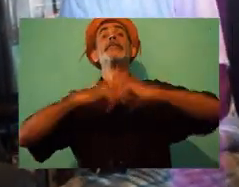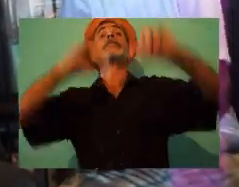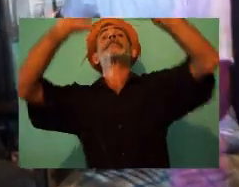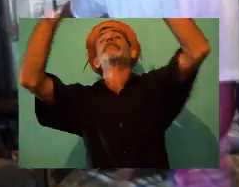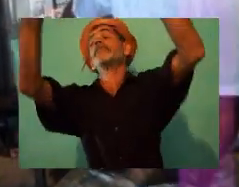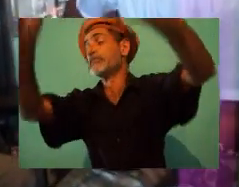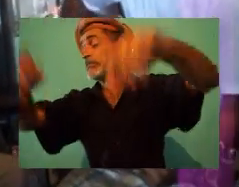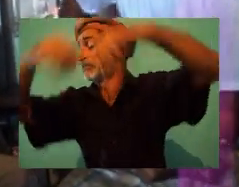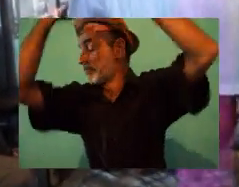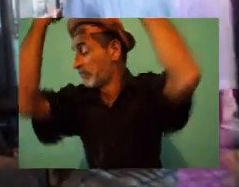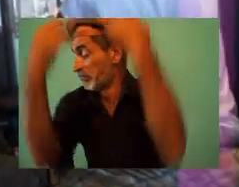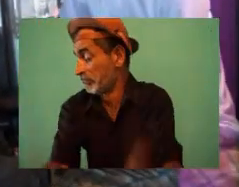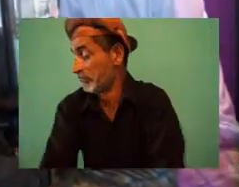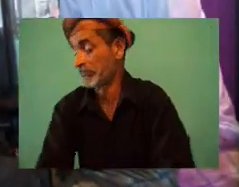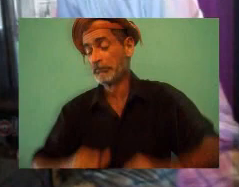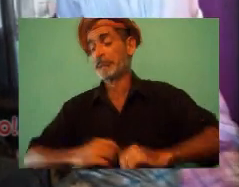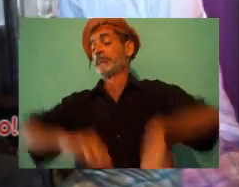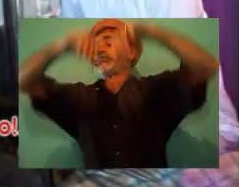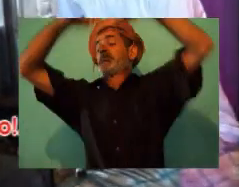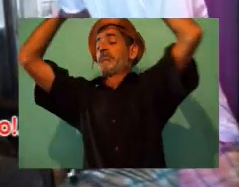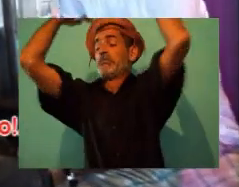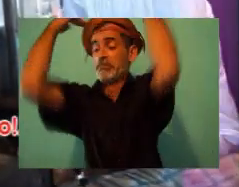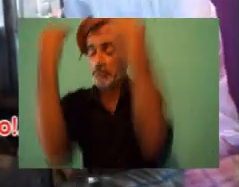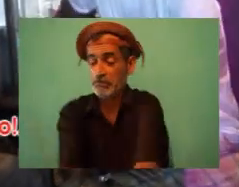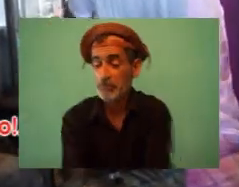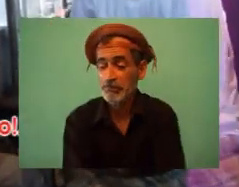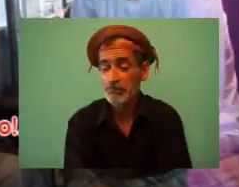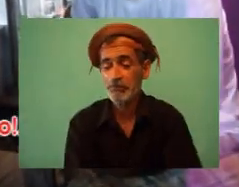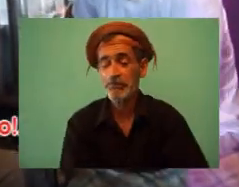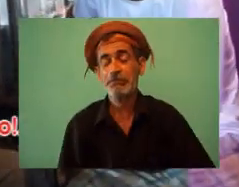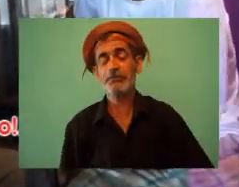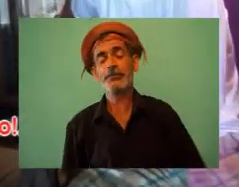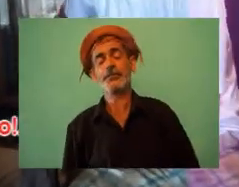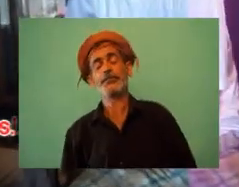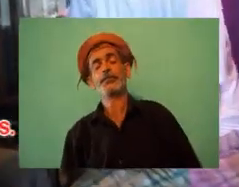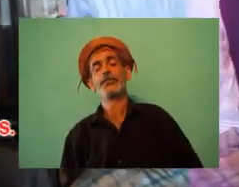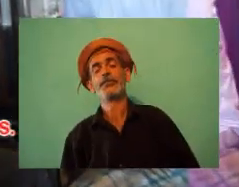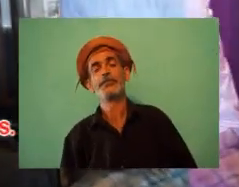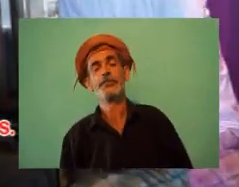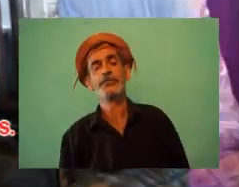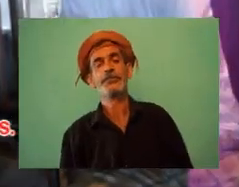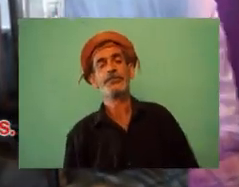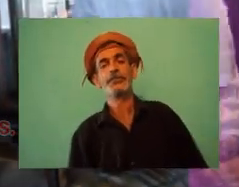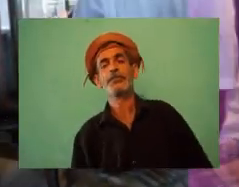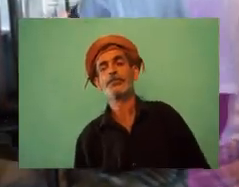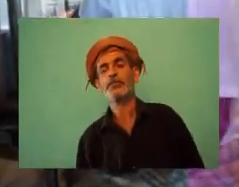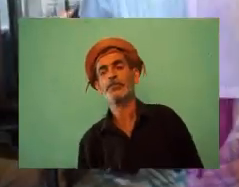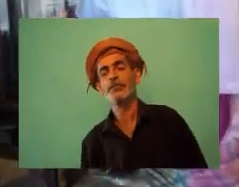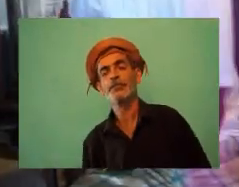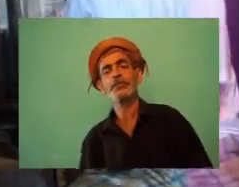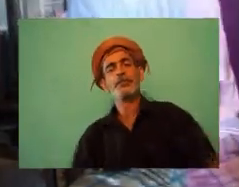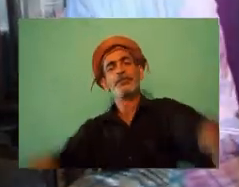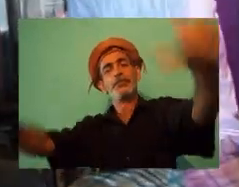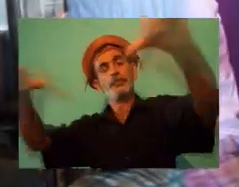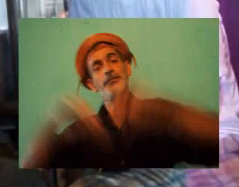Eu, meu de novo, outra vez Só